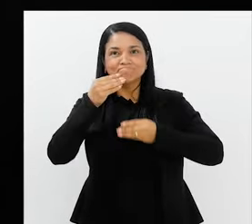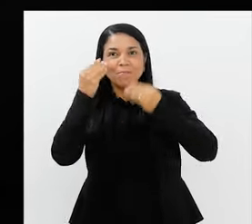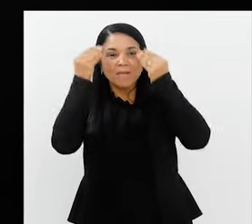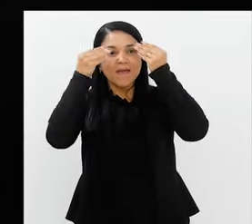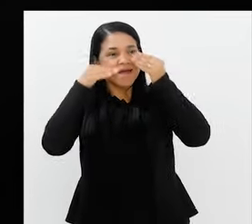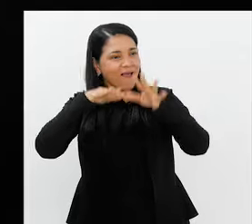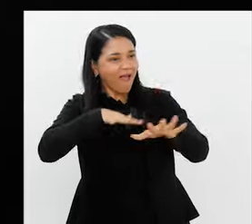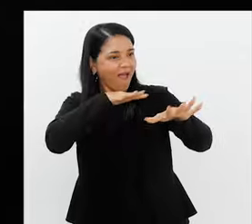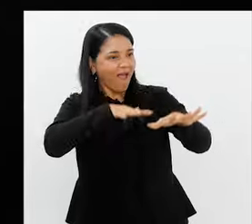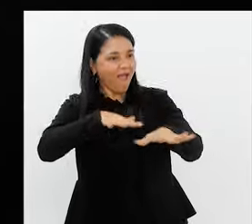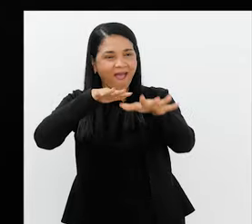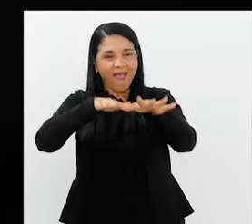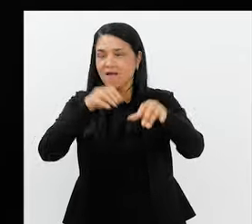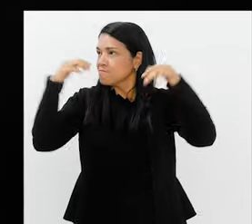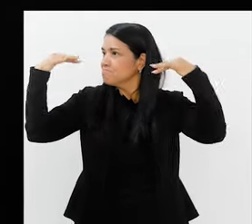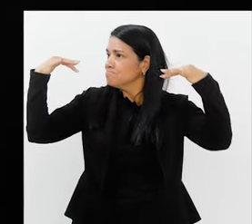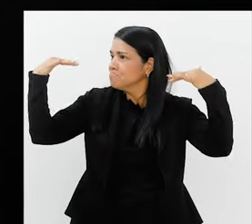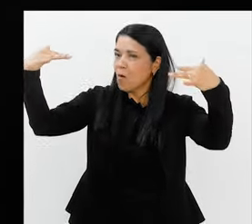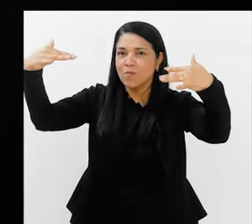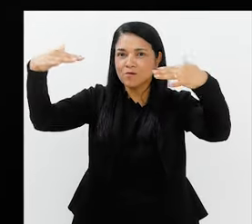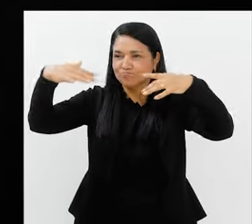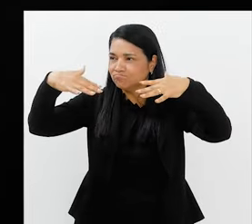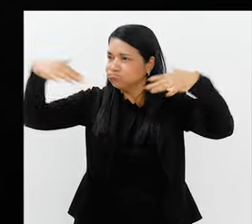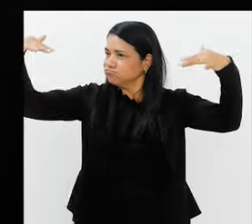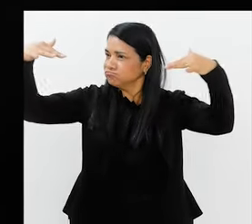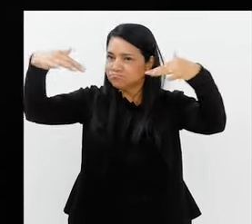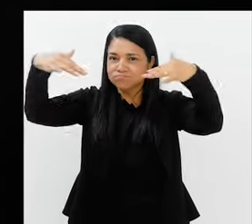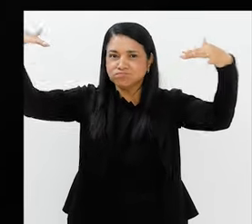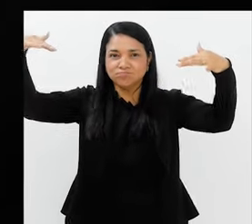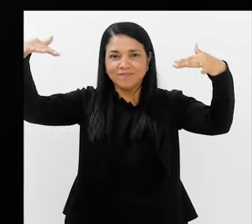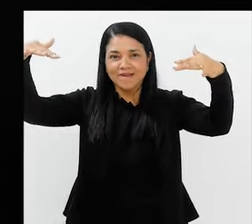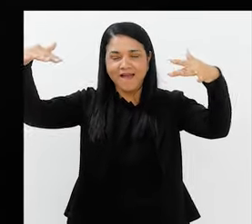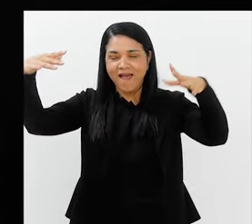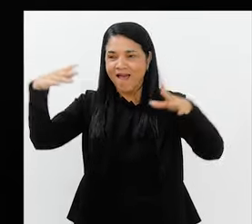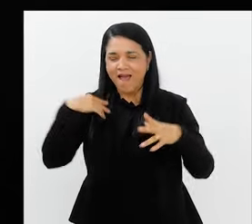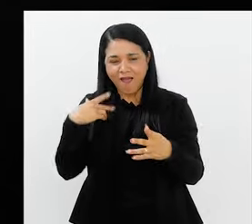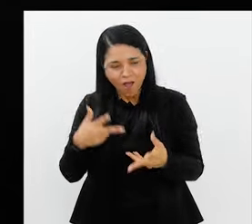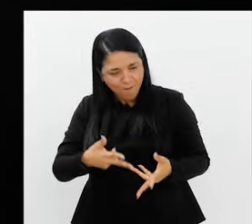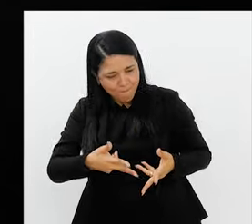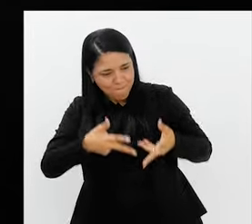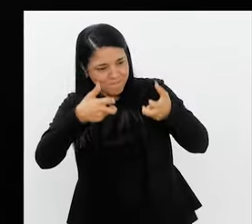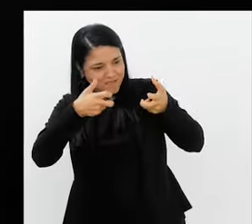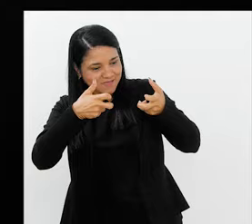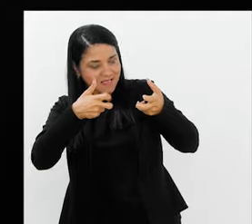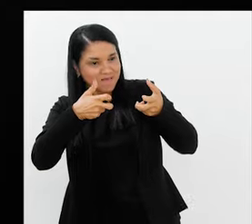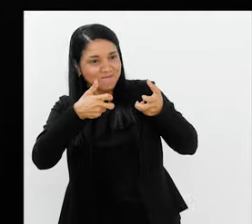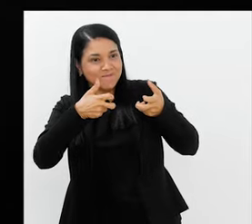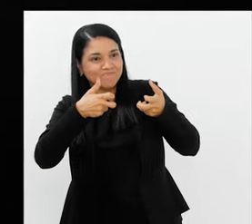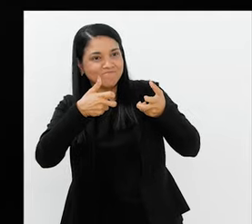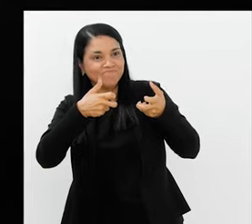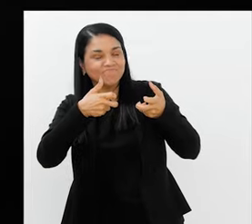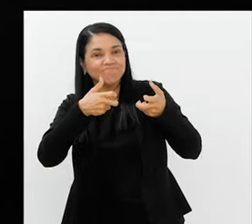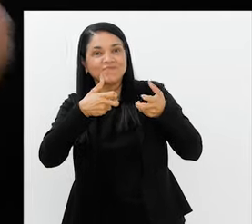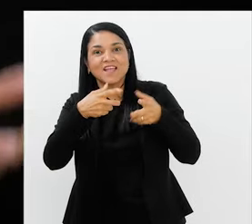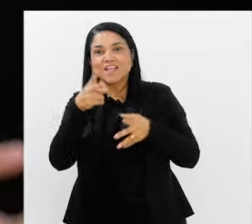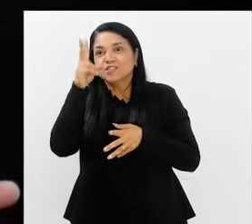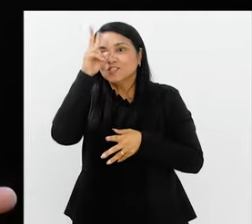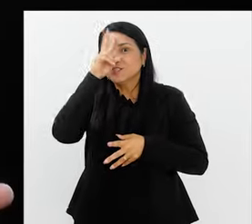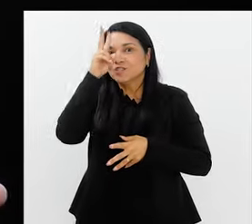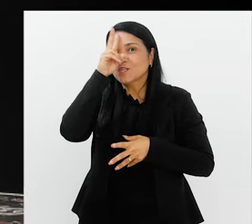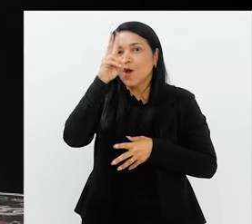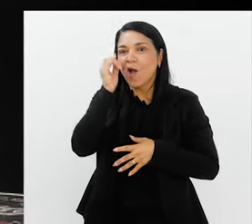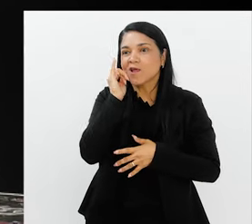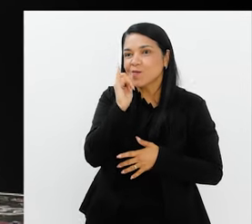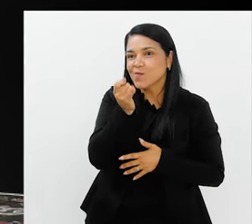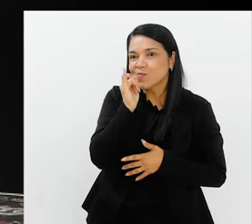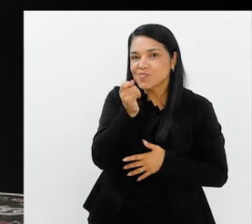o público que está na arquibancada consegue ter a leitura completa daquilo que a escola